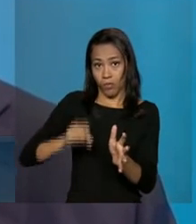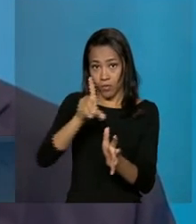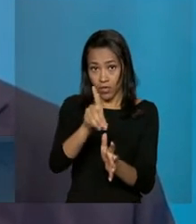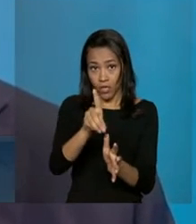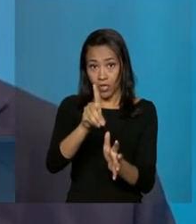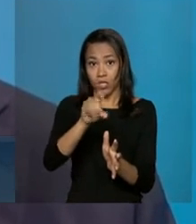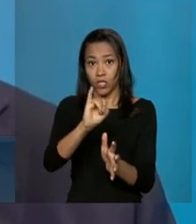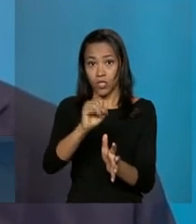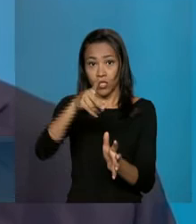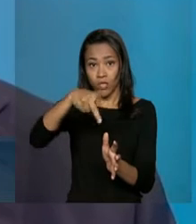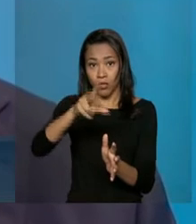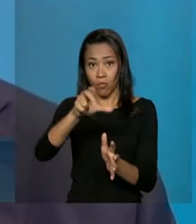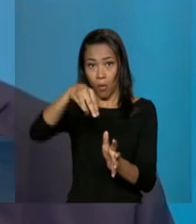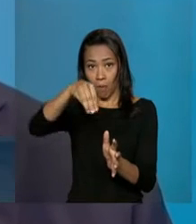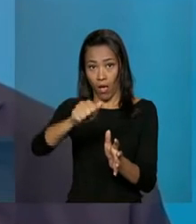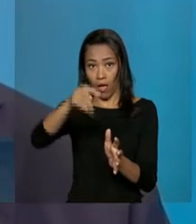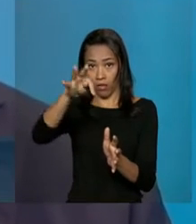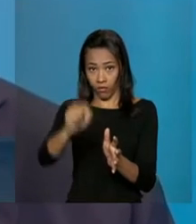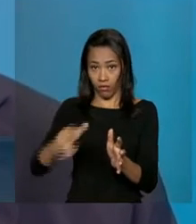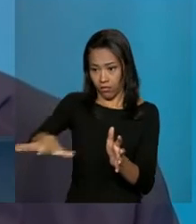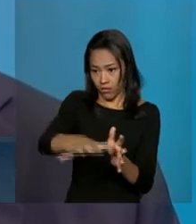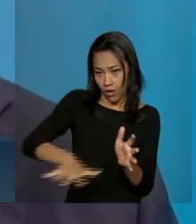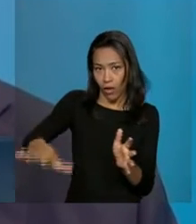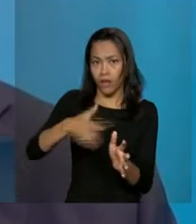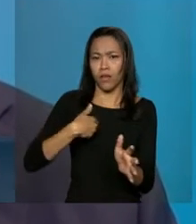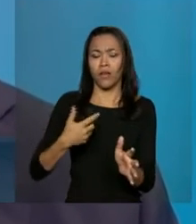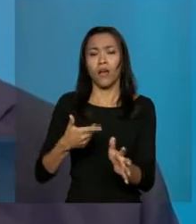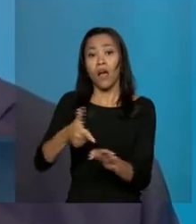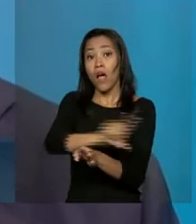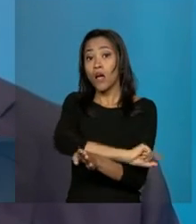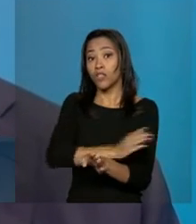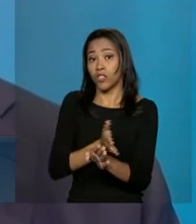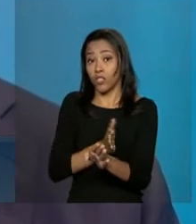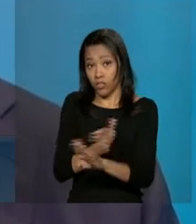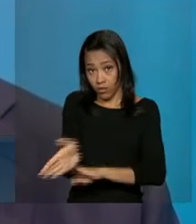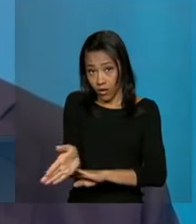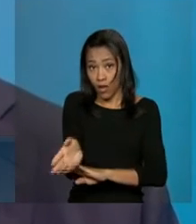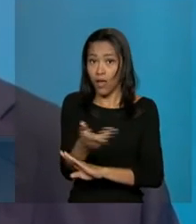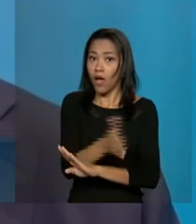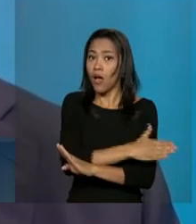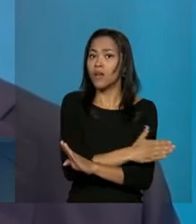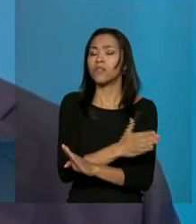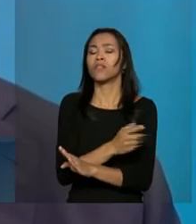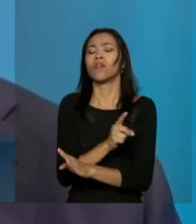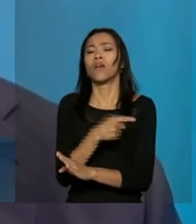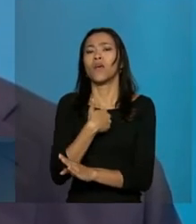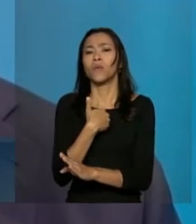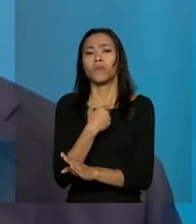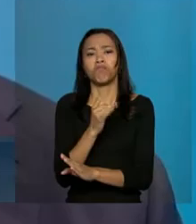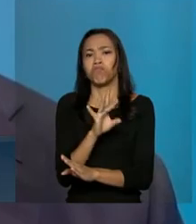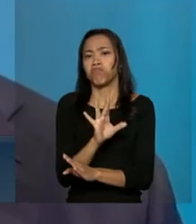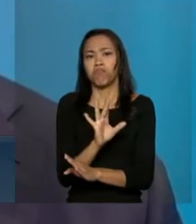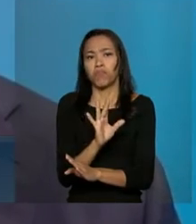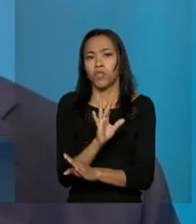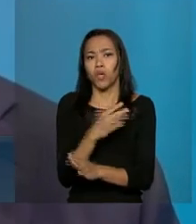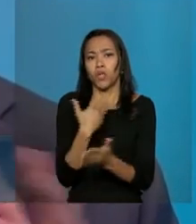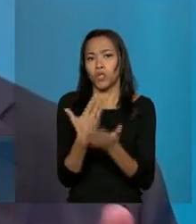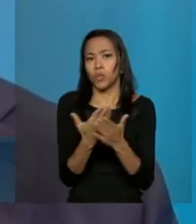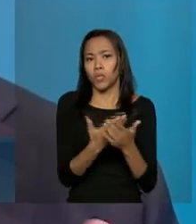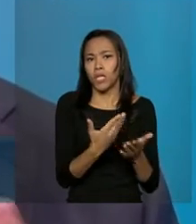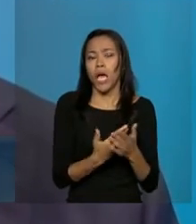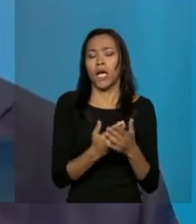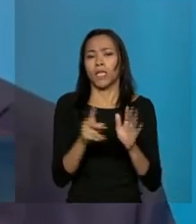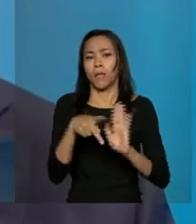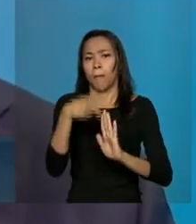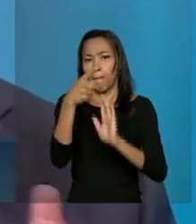a carreira diplomática. Antes de entrar no Rio Branco, eu tinha me dedicado basicamente a projetos de